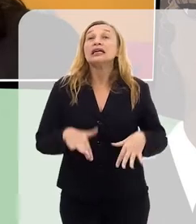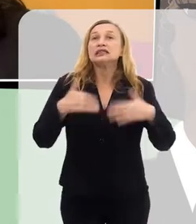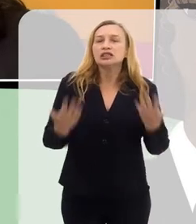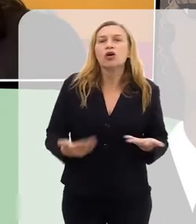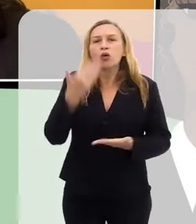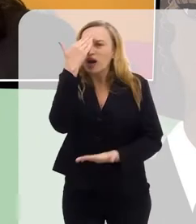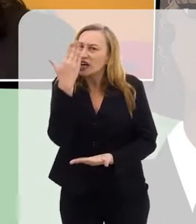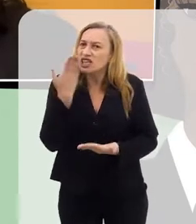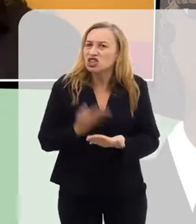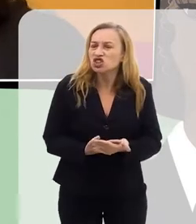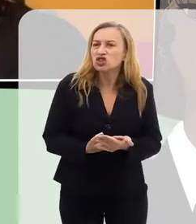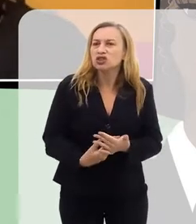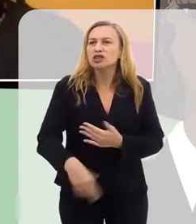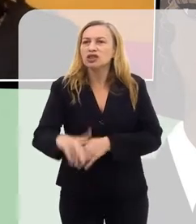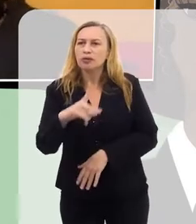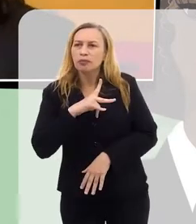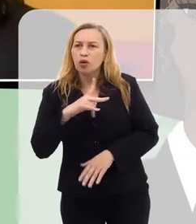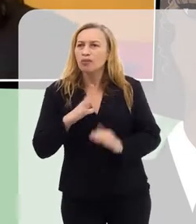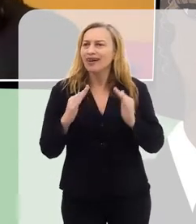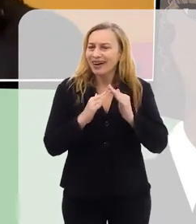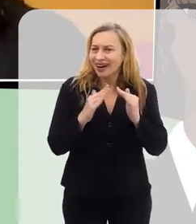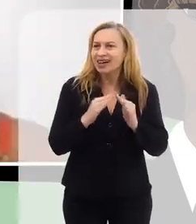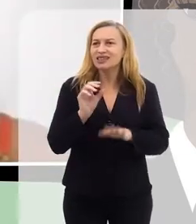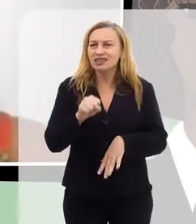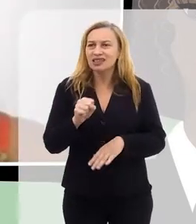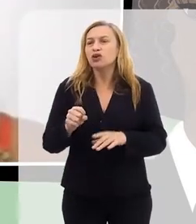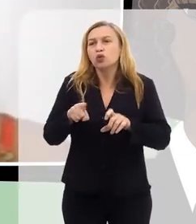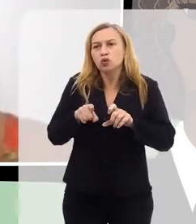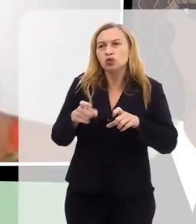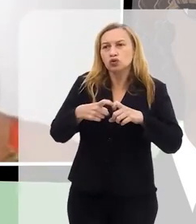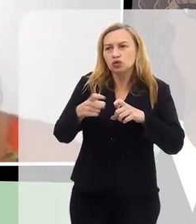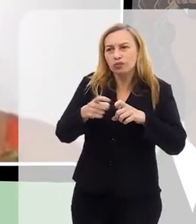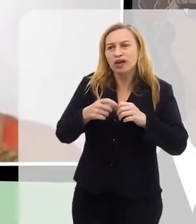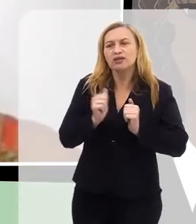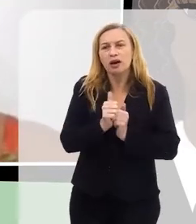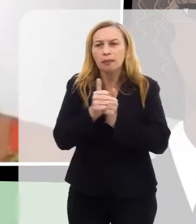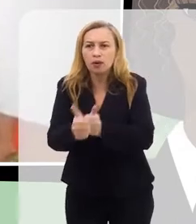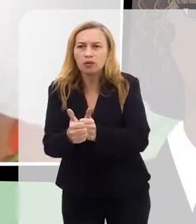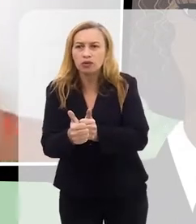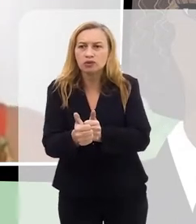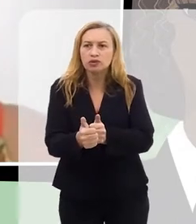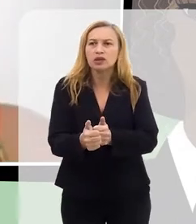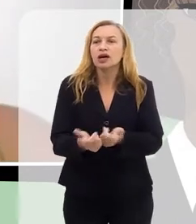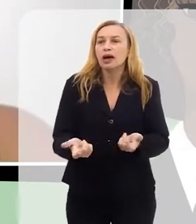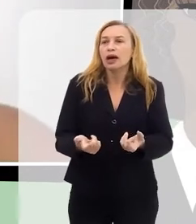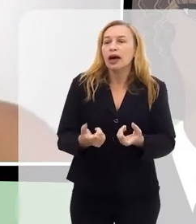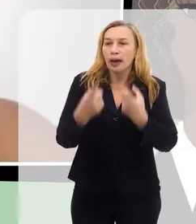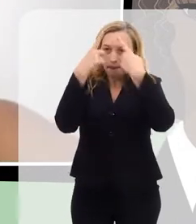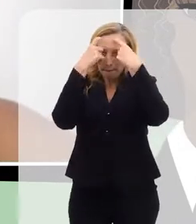Então, eu acredito que na própria residência mesmo, os médicos acompanham muitos partos violentos.